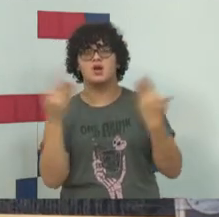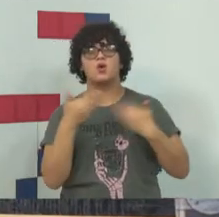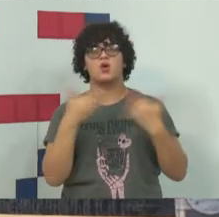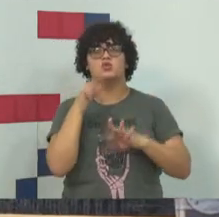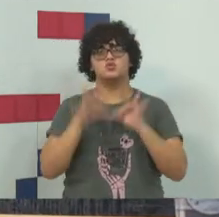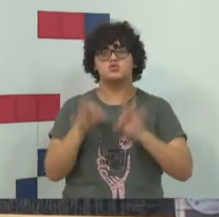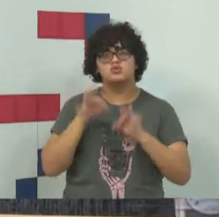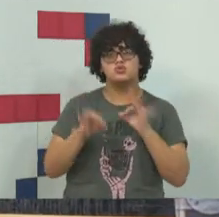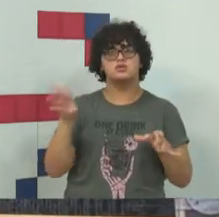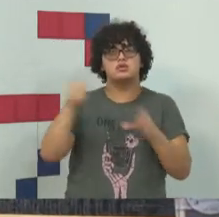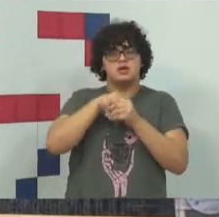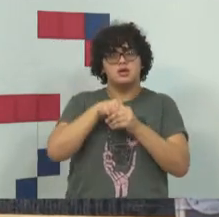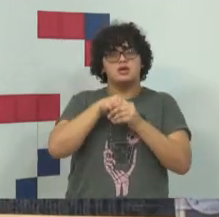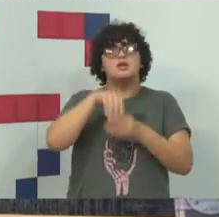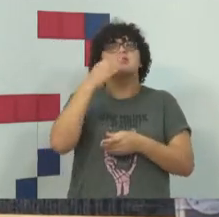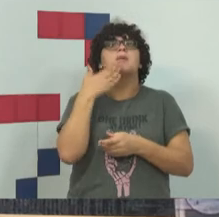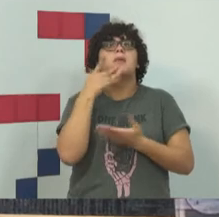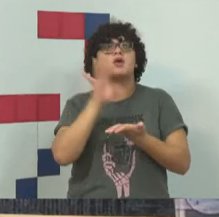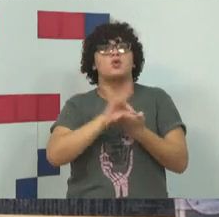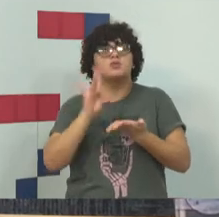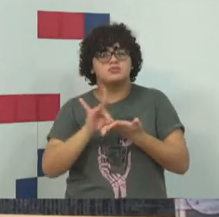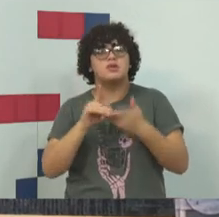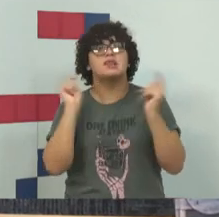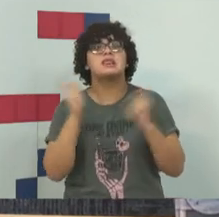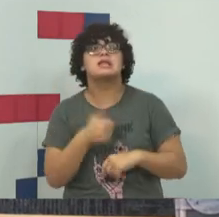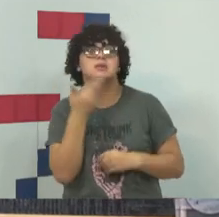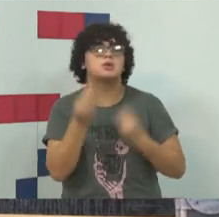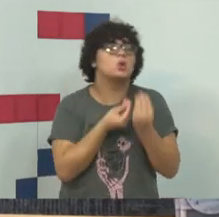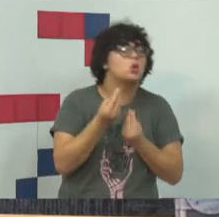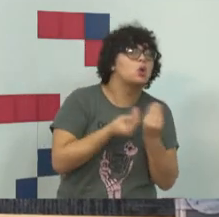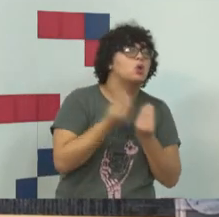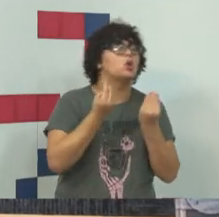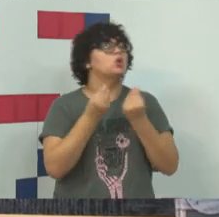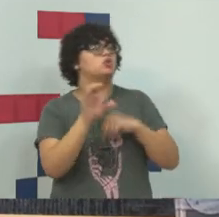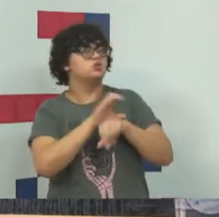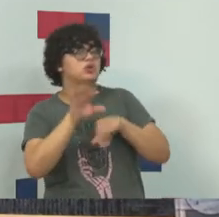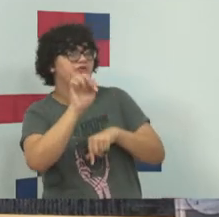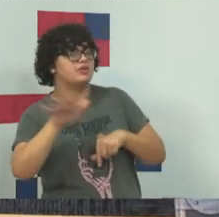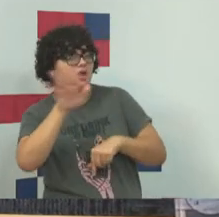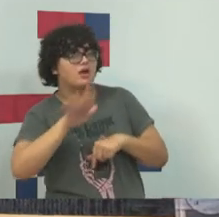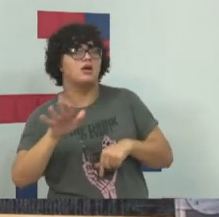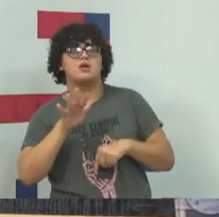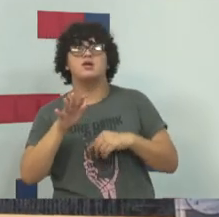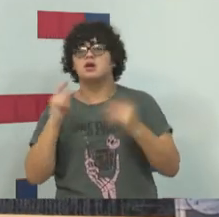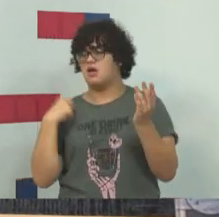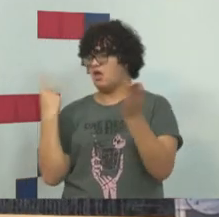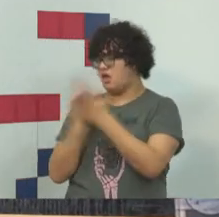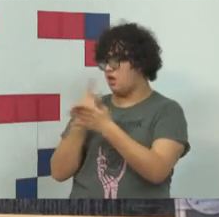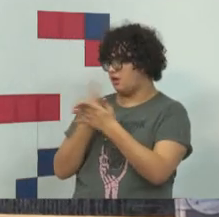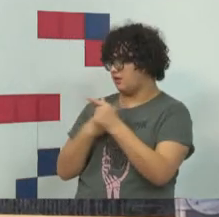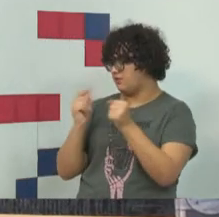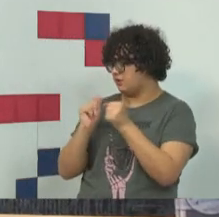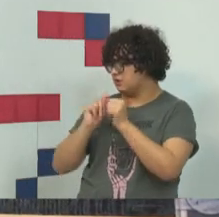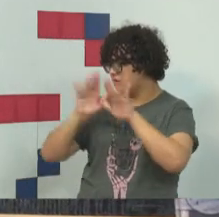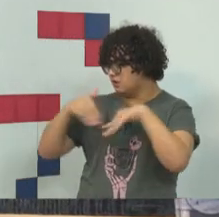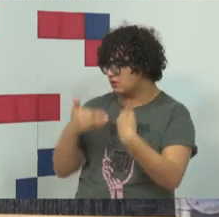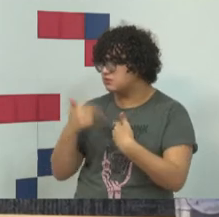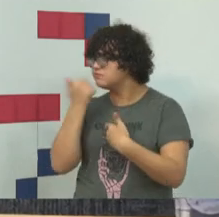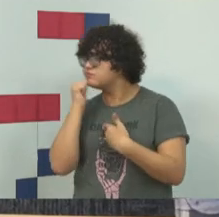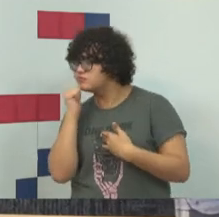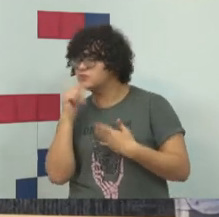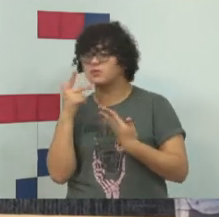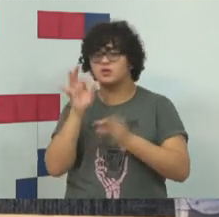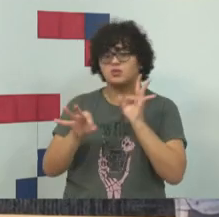no Código Penal, o crime continuado é uma ficção jurídica, a Aberracio Ictus, que é o erro da execução, é uma ficção jurídica,